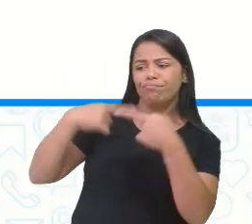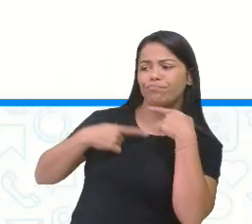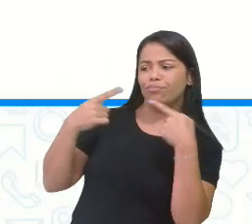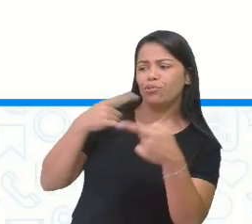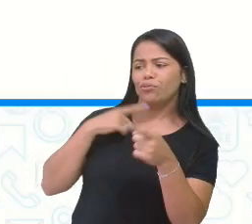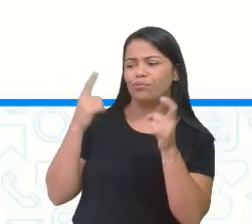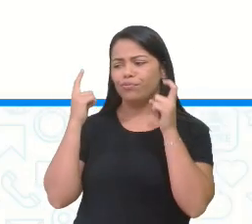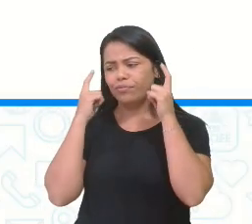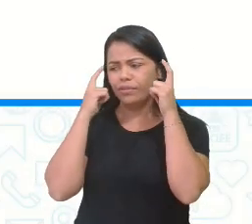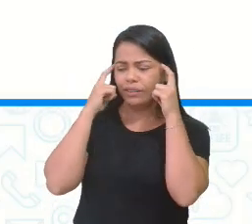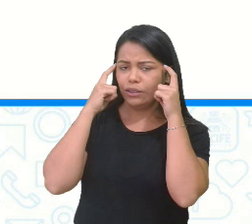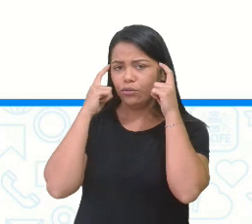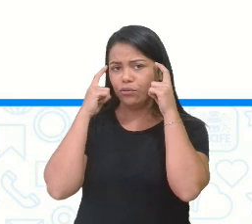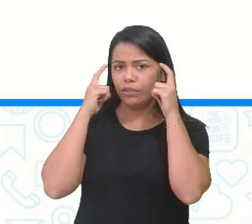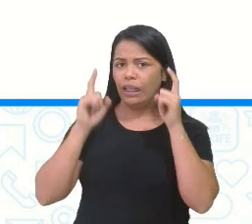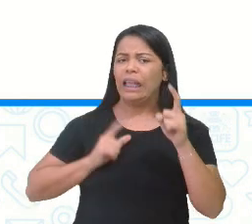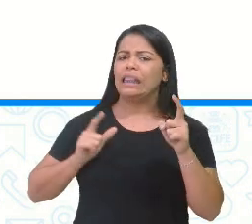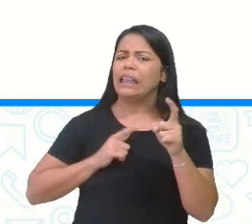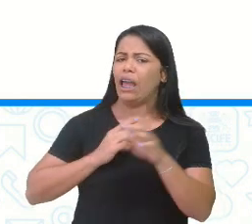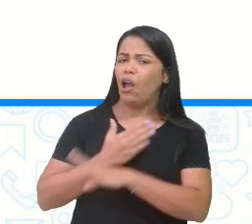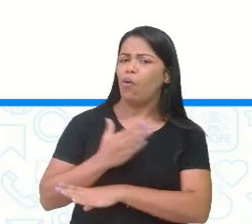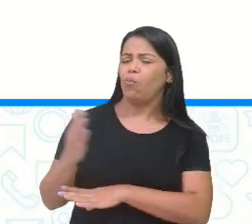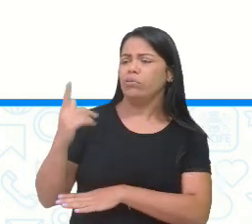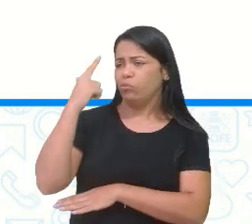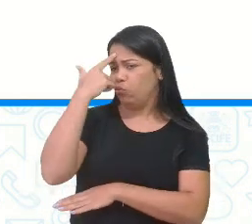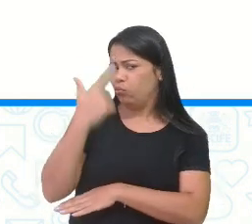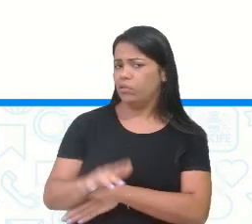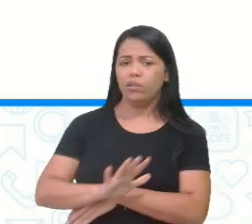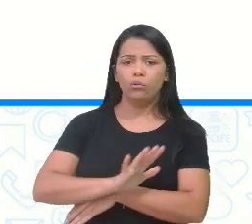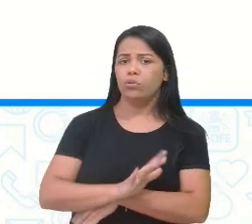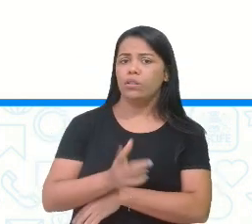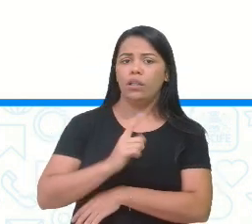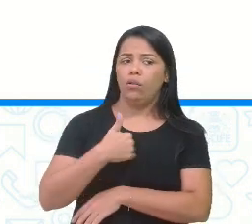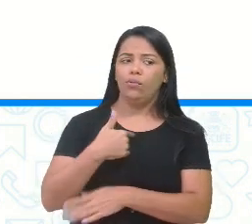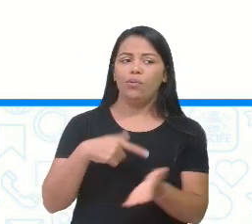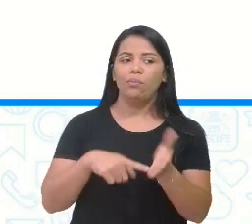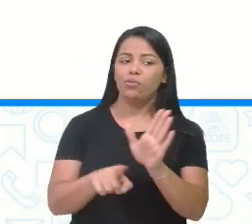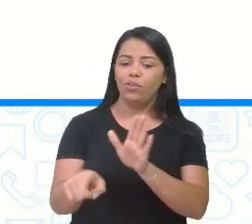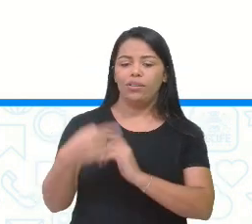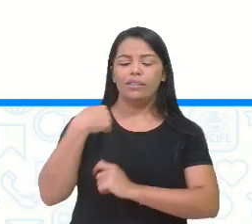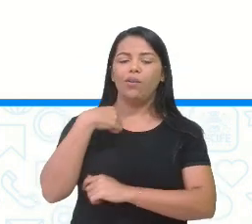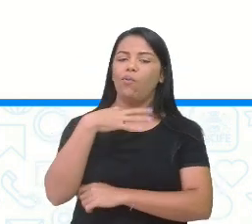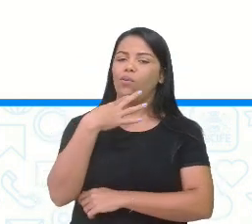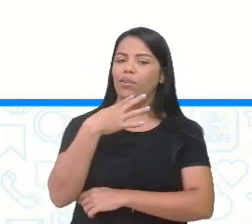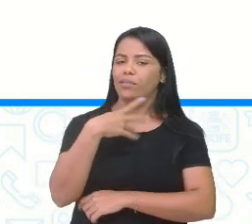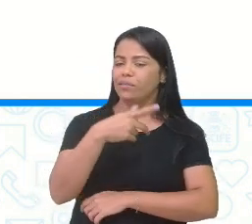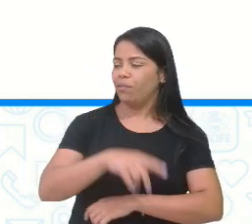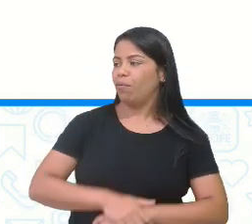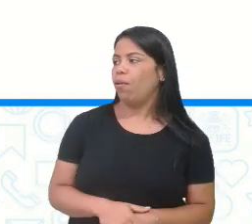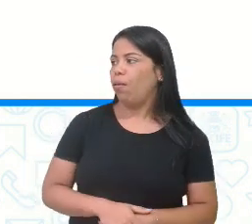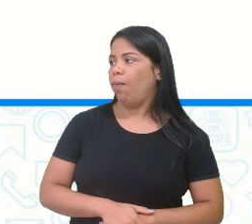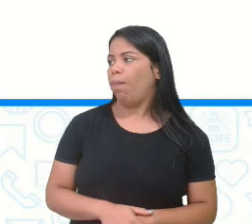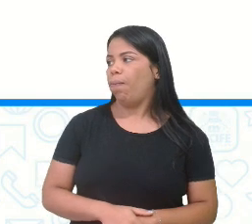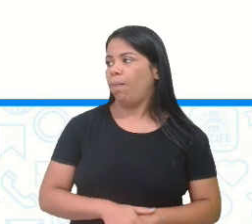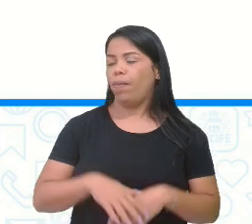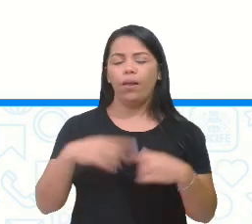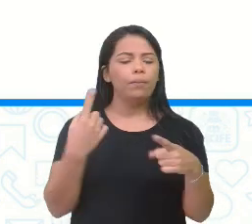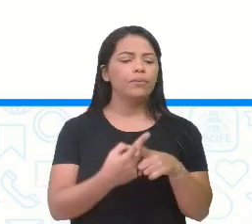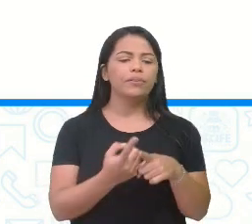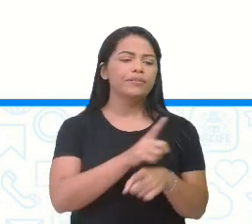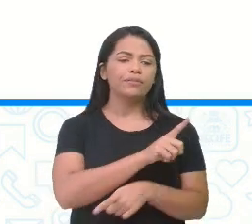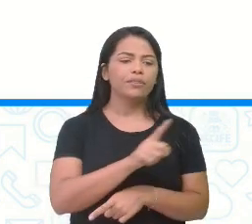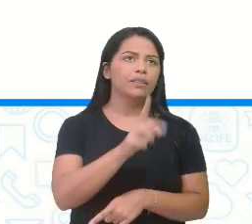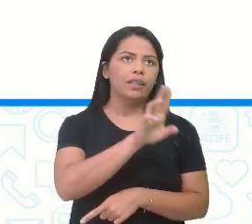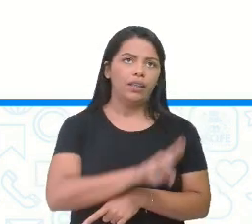Charada é assim mesmo, né? Porque tem umas também que eu não sei não. Eu estou trazendo essas aí que eu conheço. Entendi. Então, por que você usa o tempo?